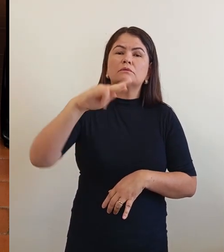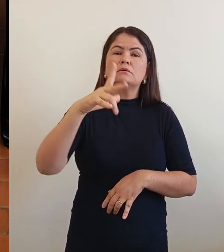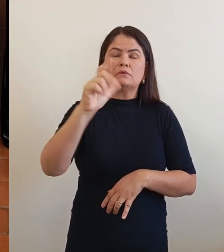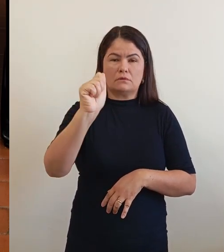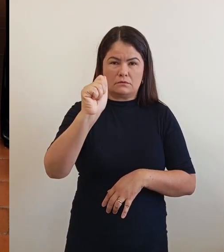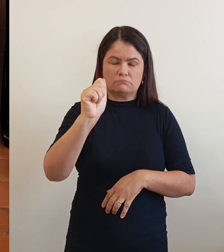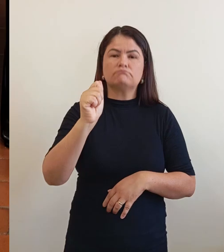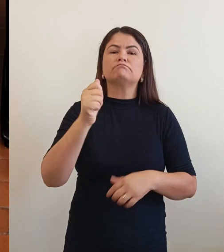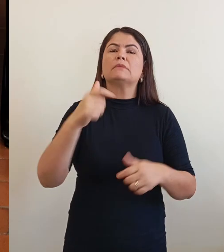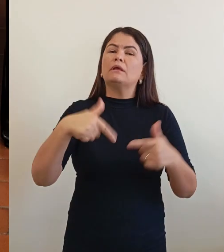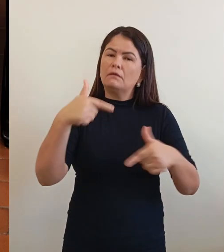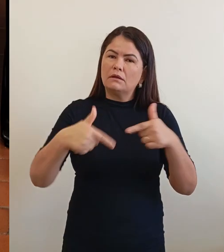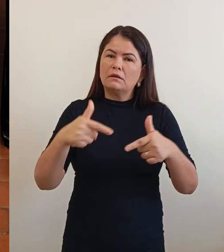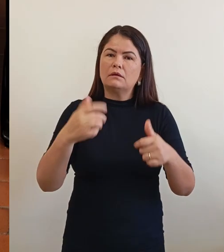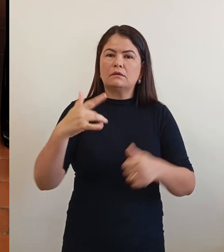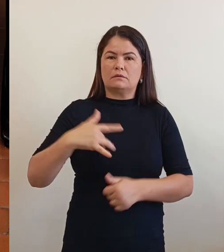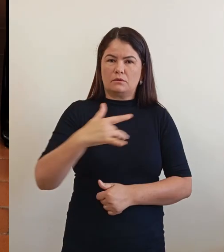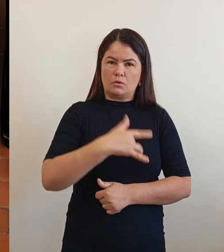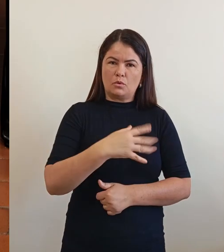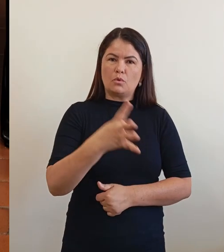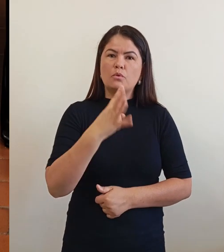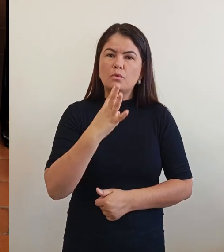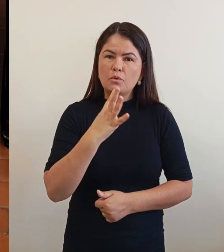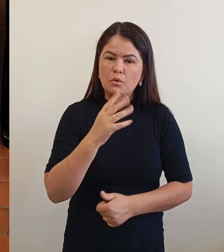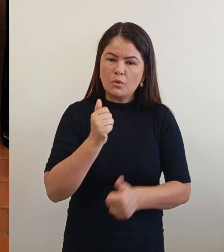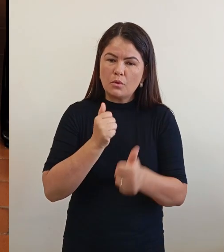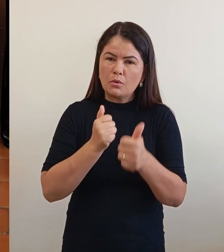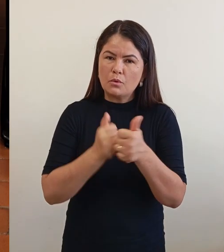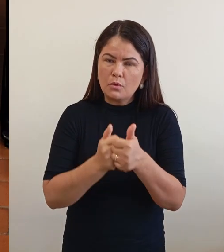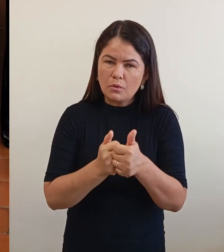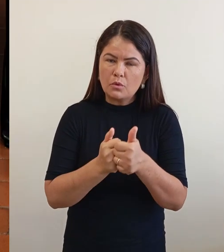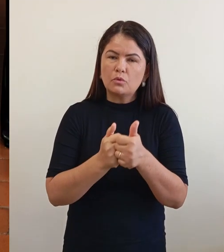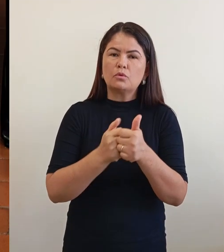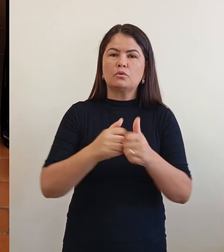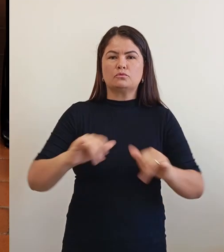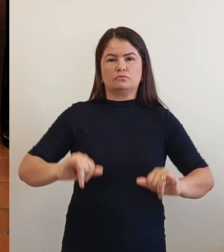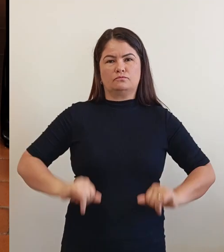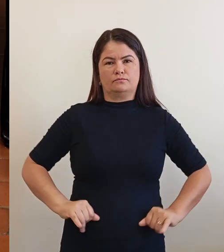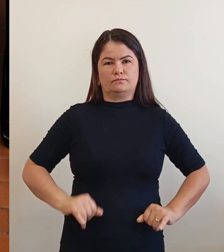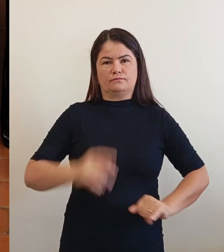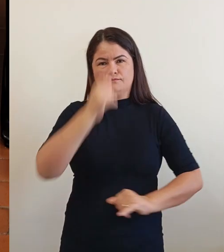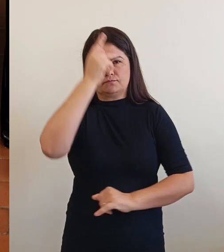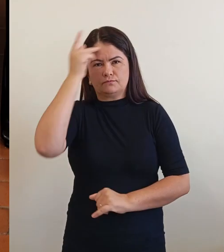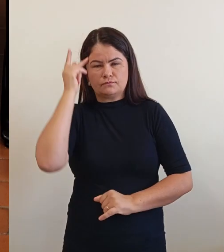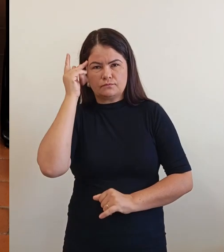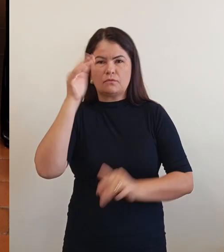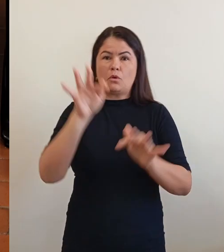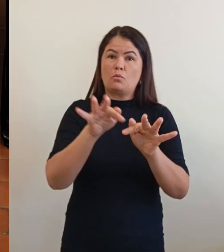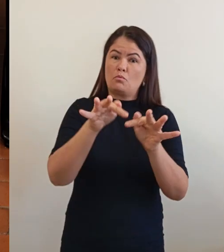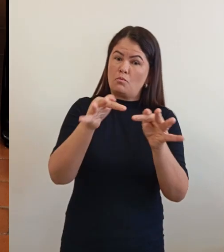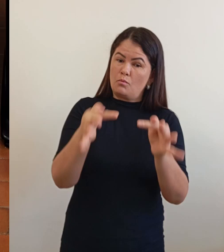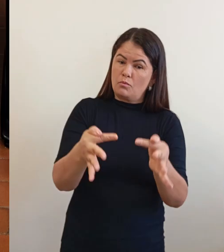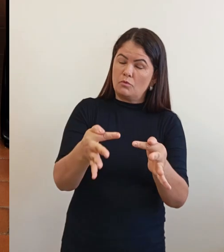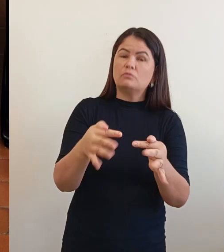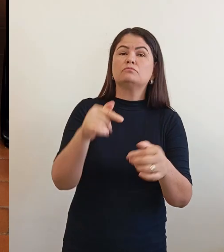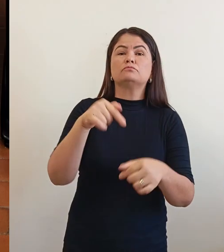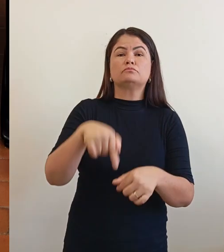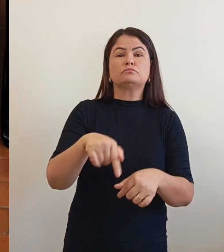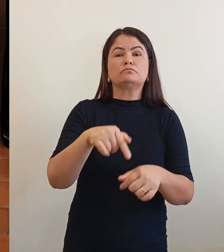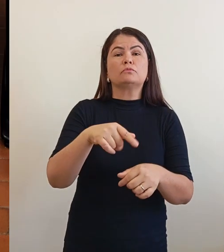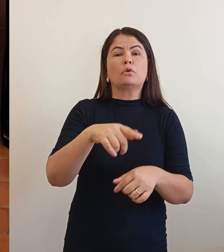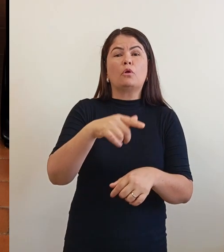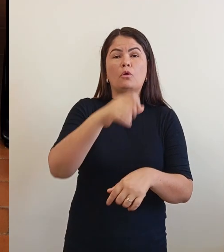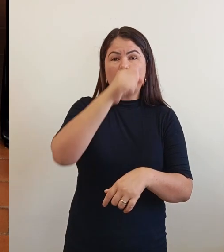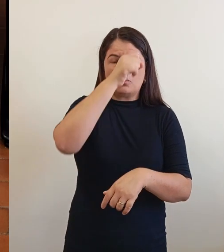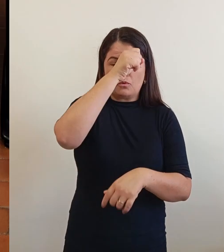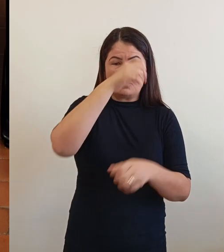sofrimento das pessoas, principalmente humilde, aqui no nosso município. E me ingressei na política em